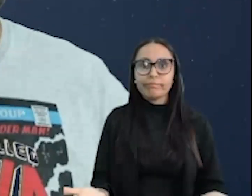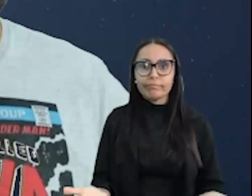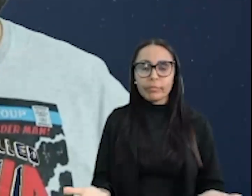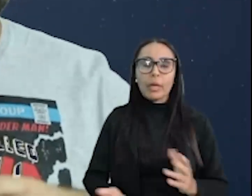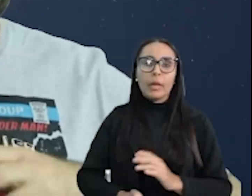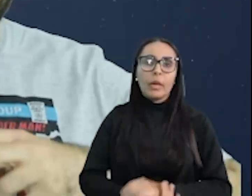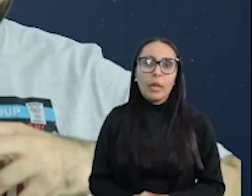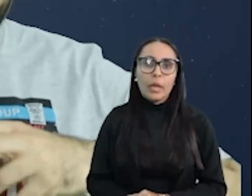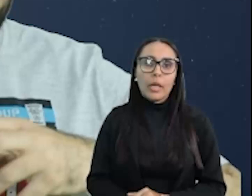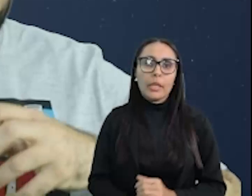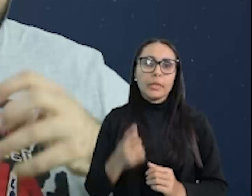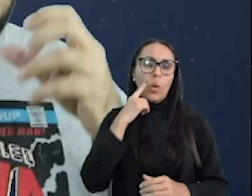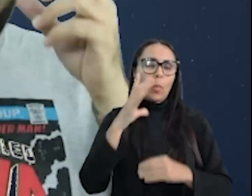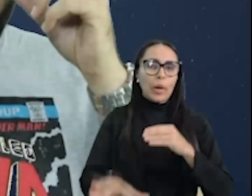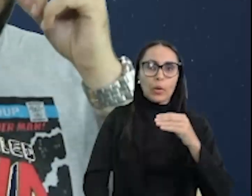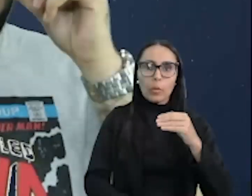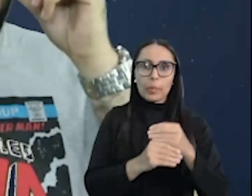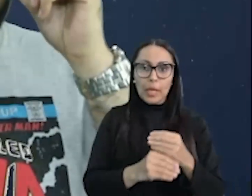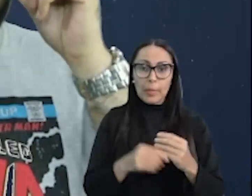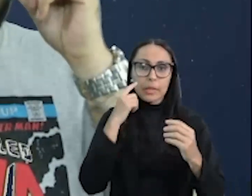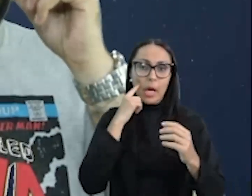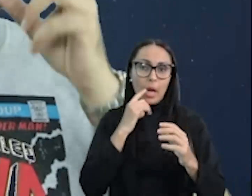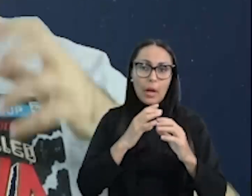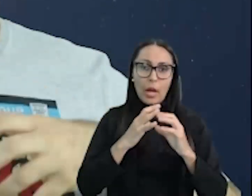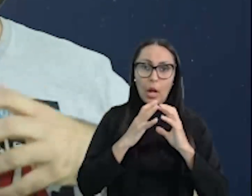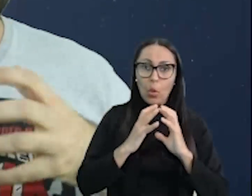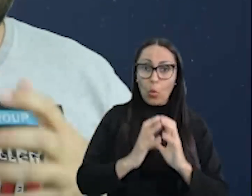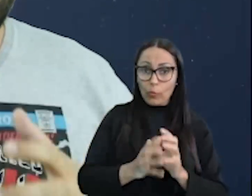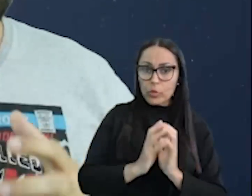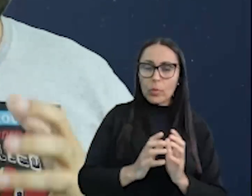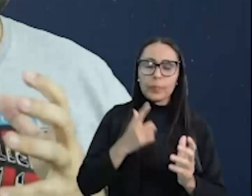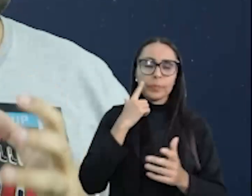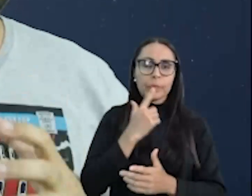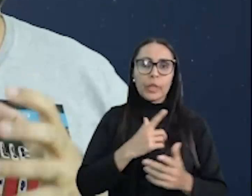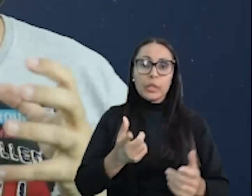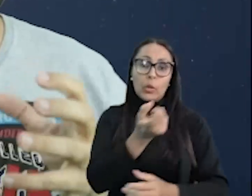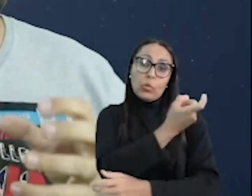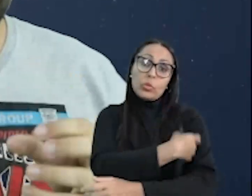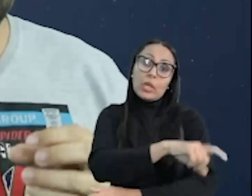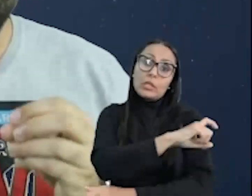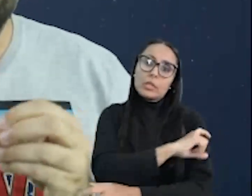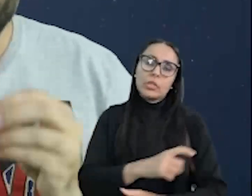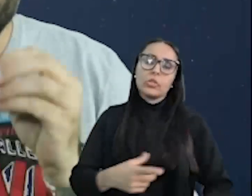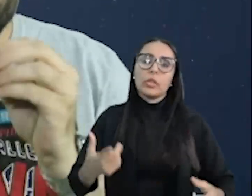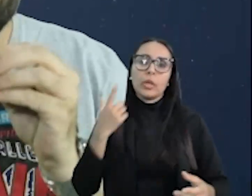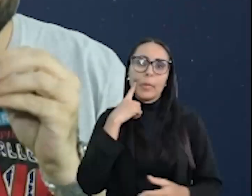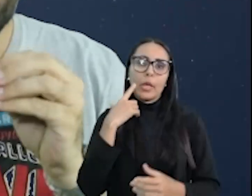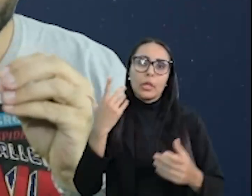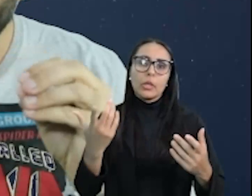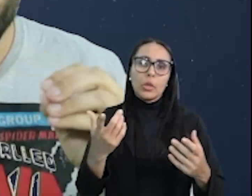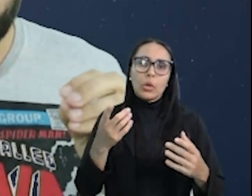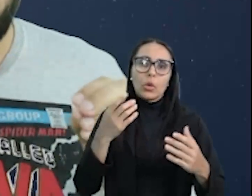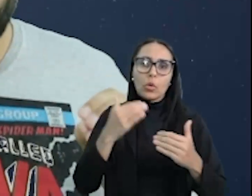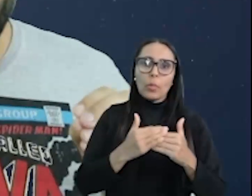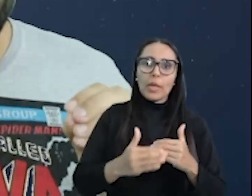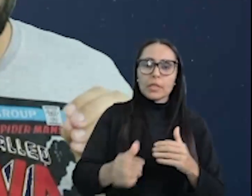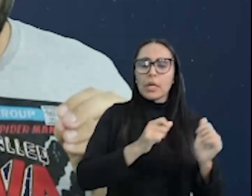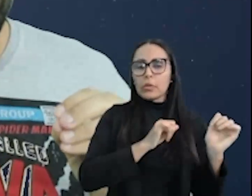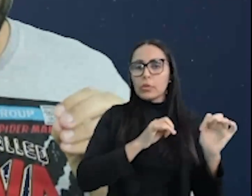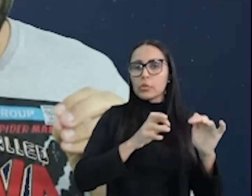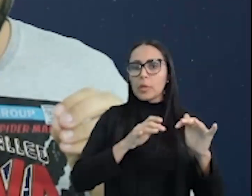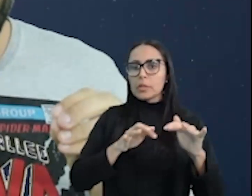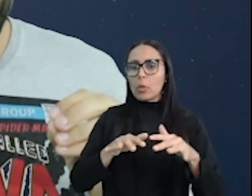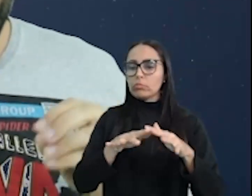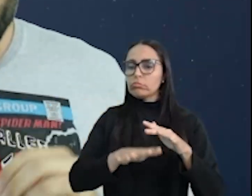completar essa grande confusão, os nazistas também começaram um plano de expansão